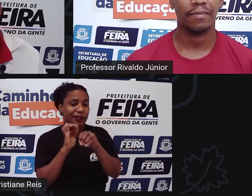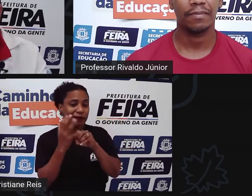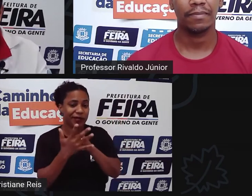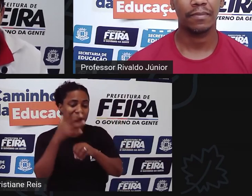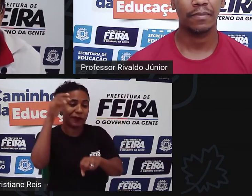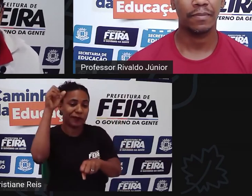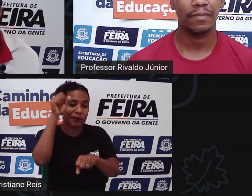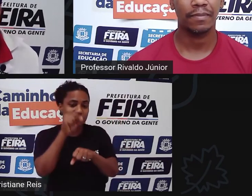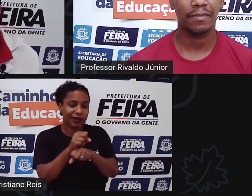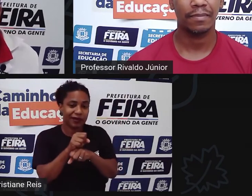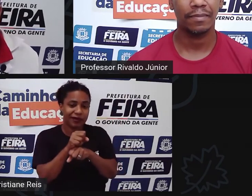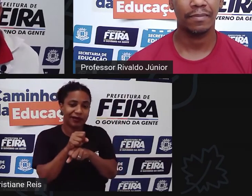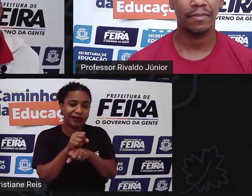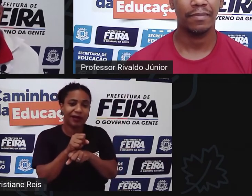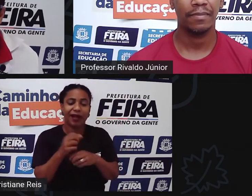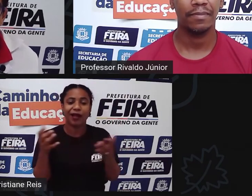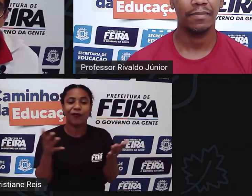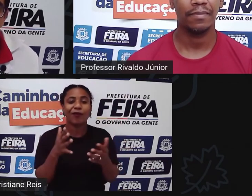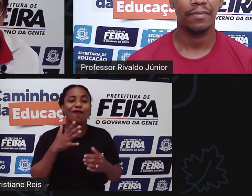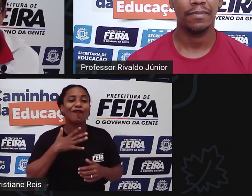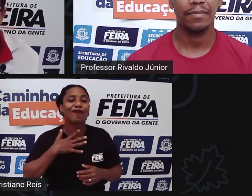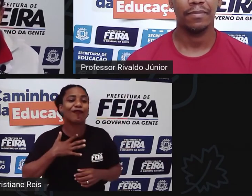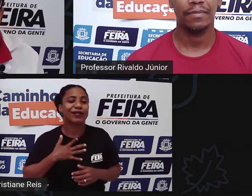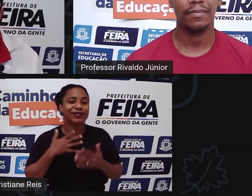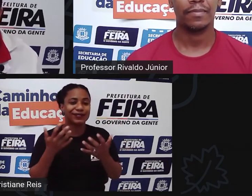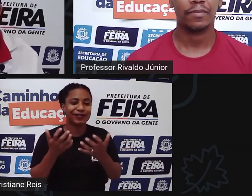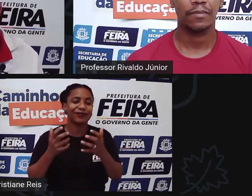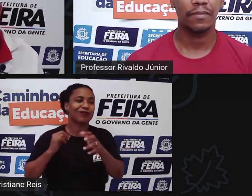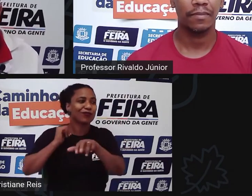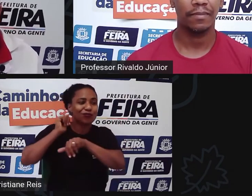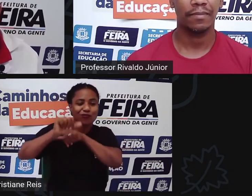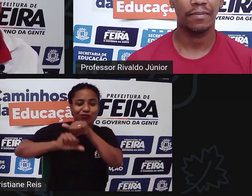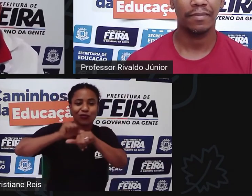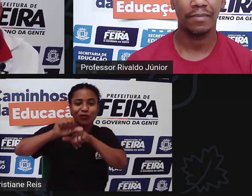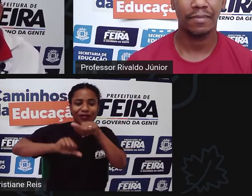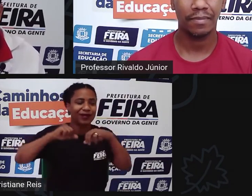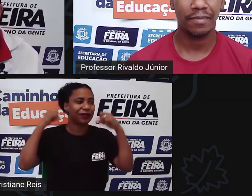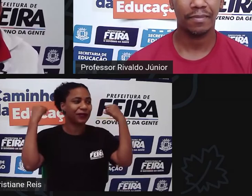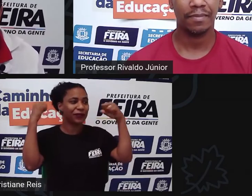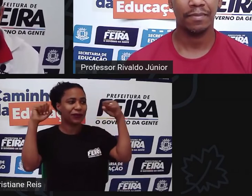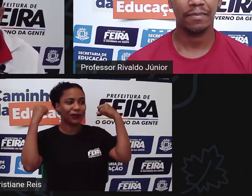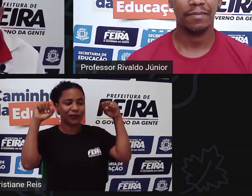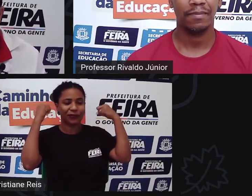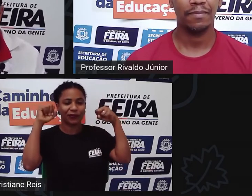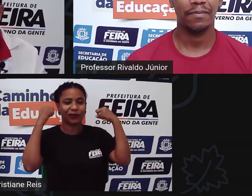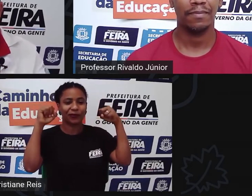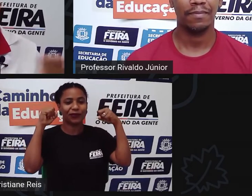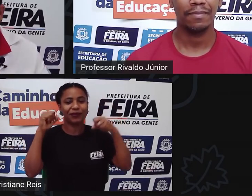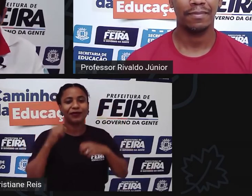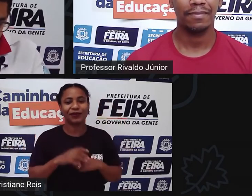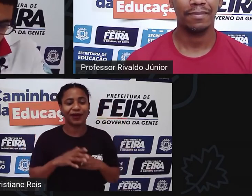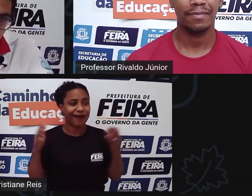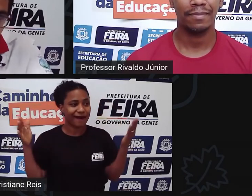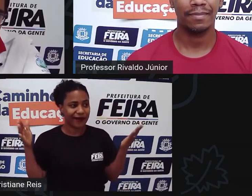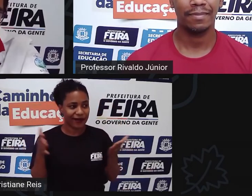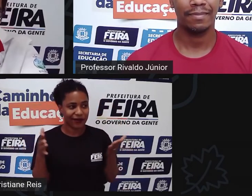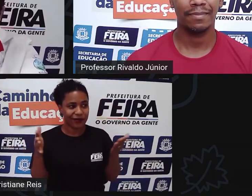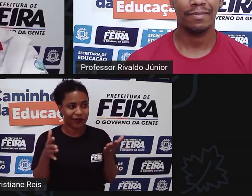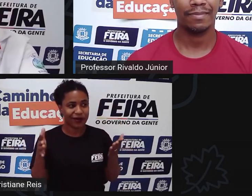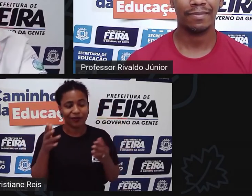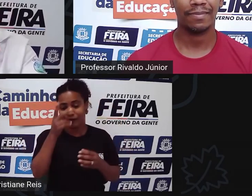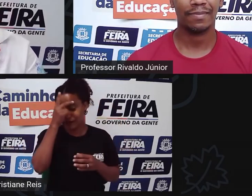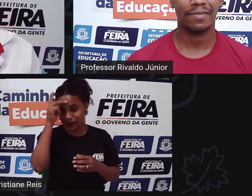e agora a pessoa decidiu mudar de estilo de vida começar a fazer exercício físico essa pessoa pode agora hoje